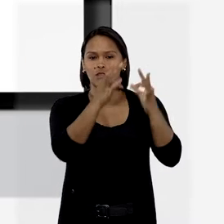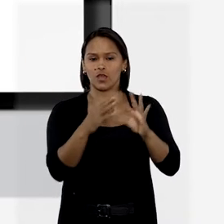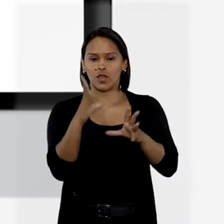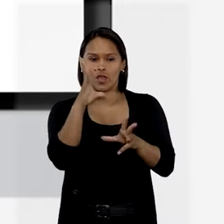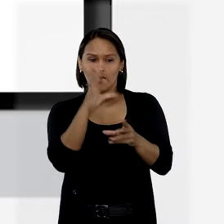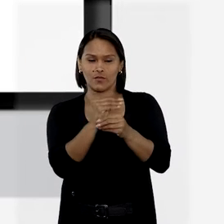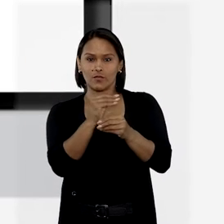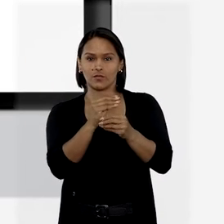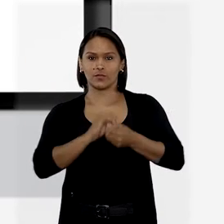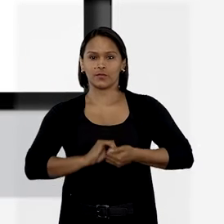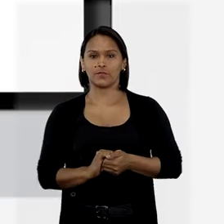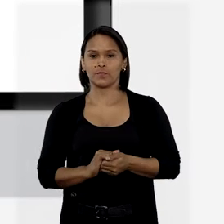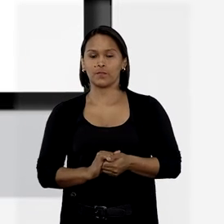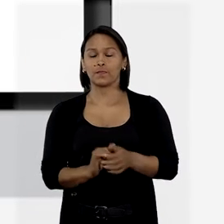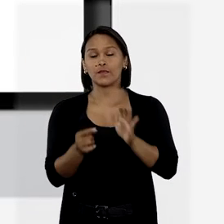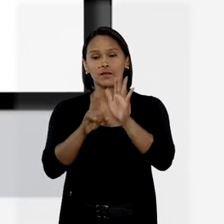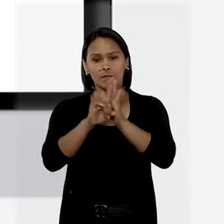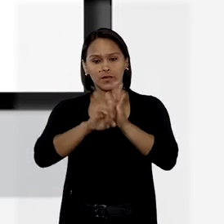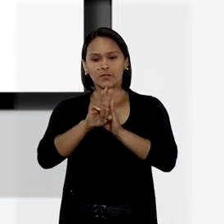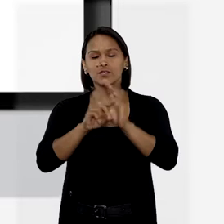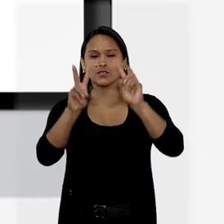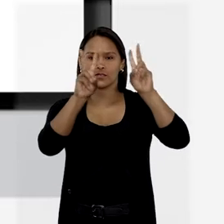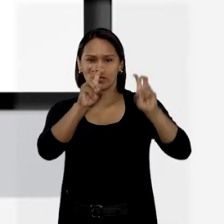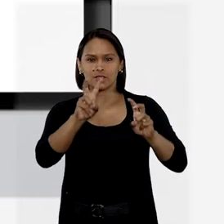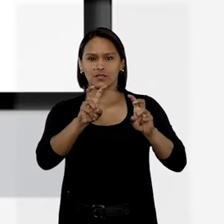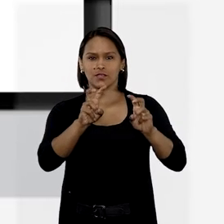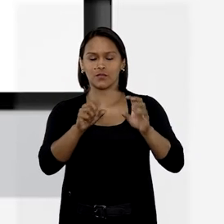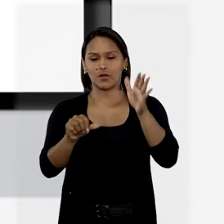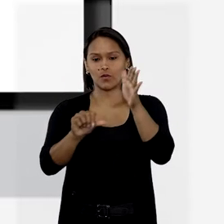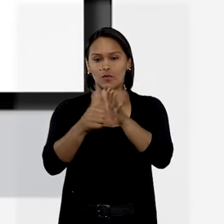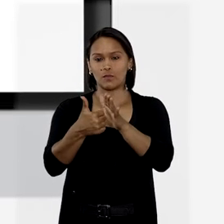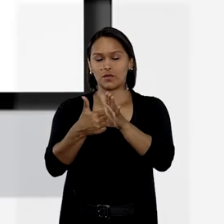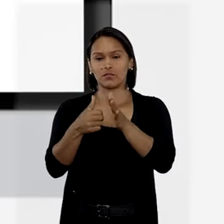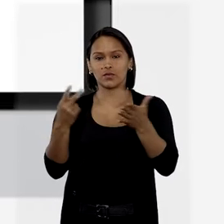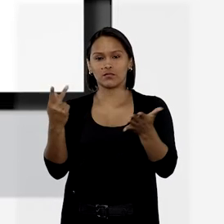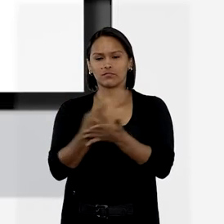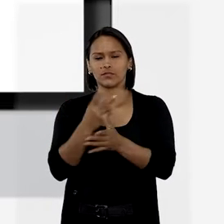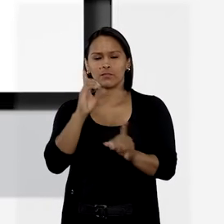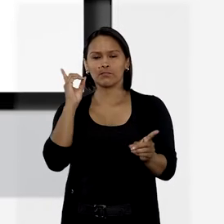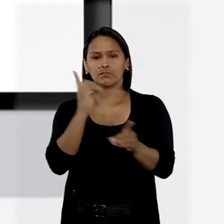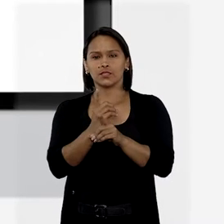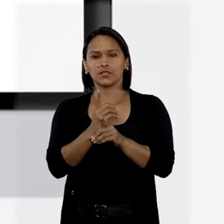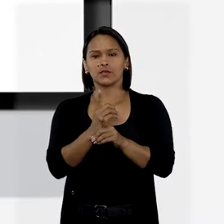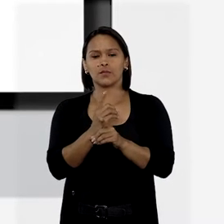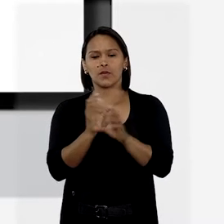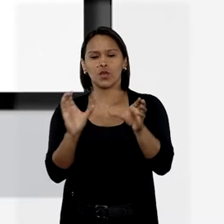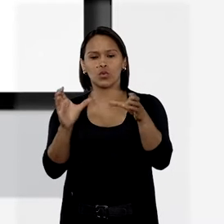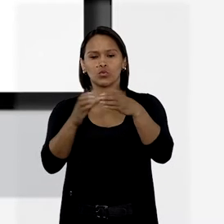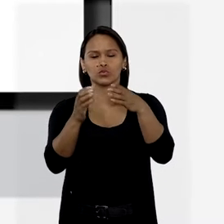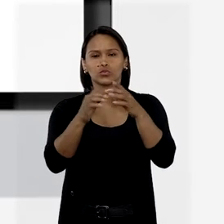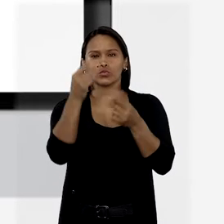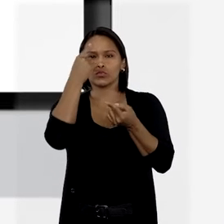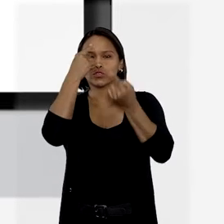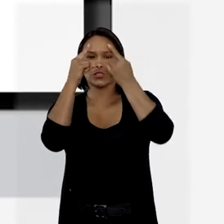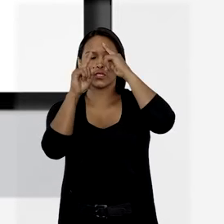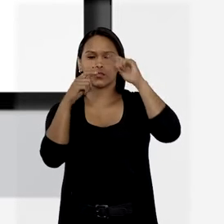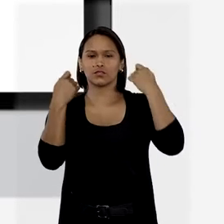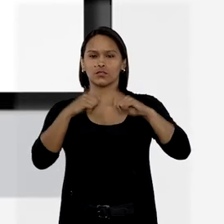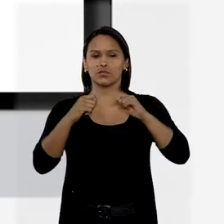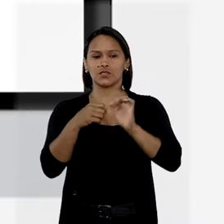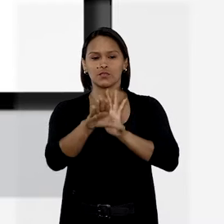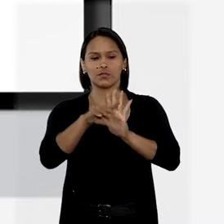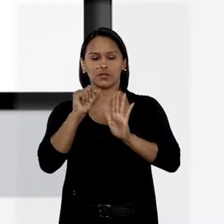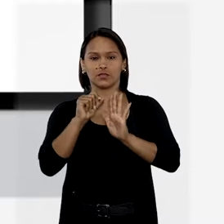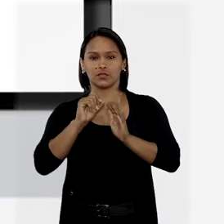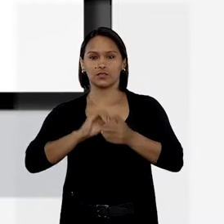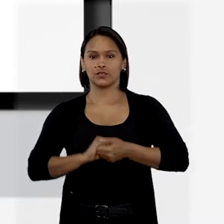formada. Para pesquisar esse assunto, o primeiro passo é identificar os núcleos de ideias necessários para o